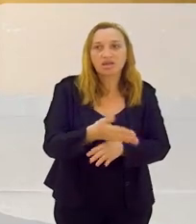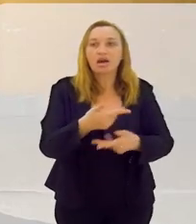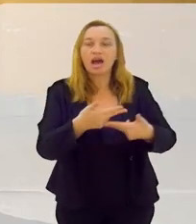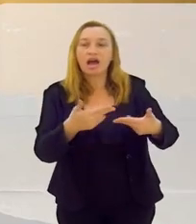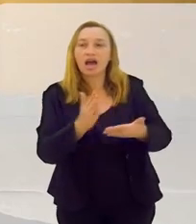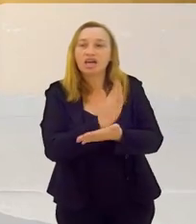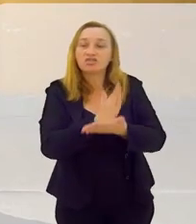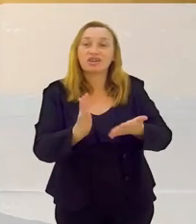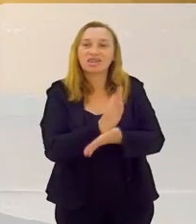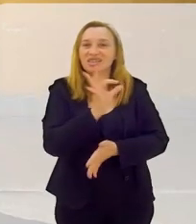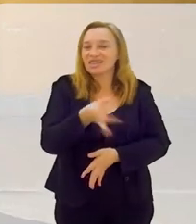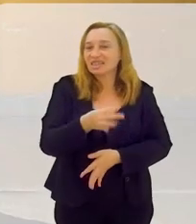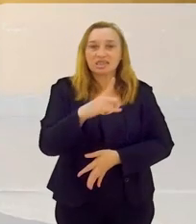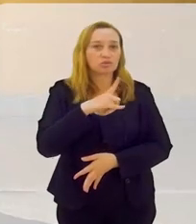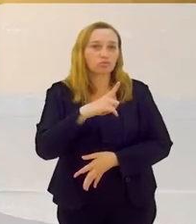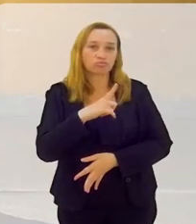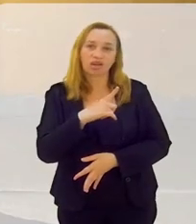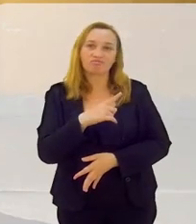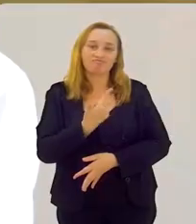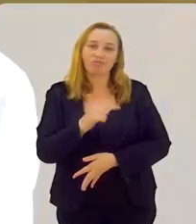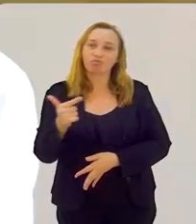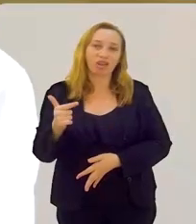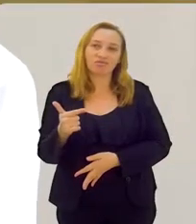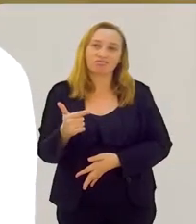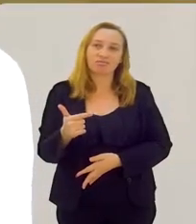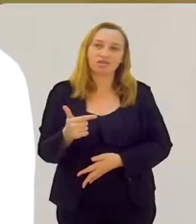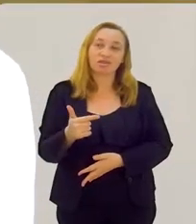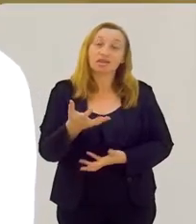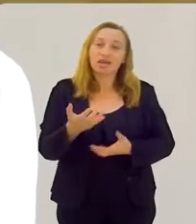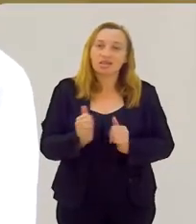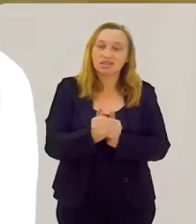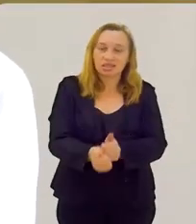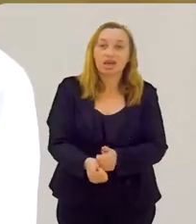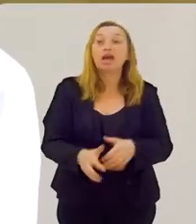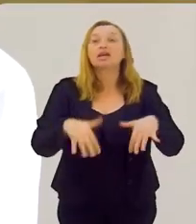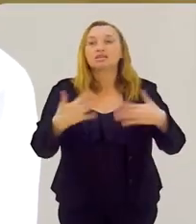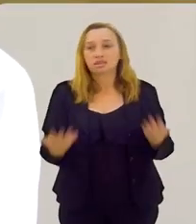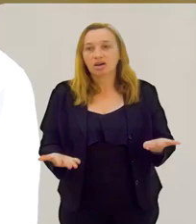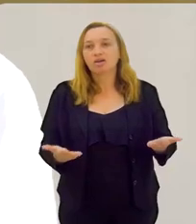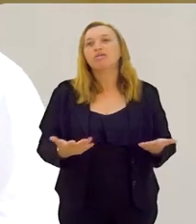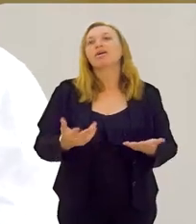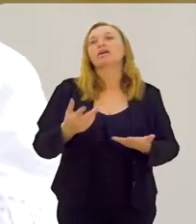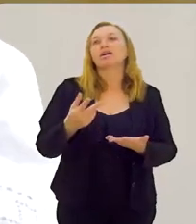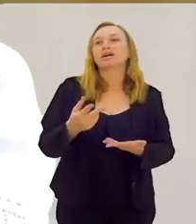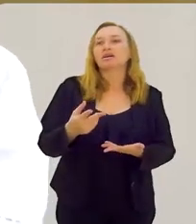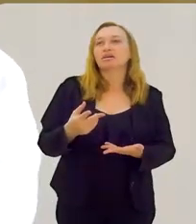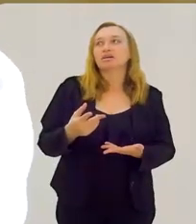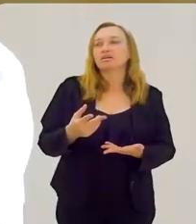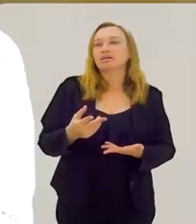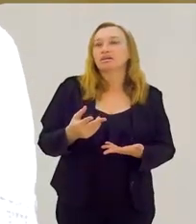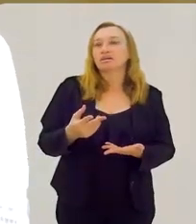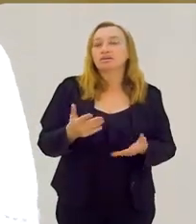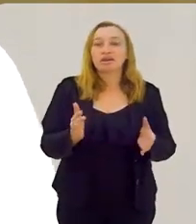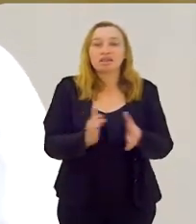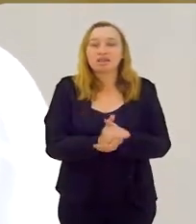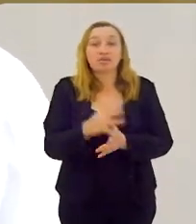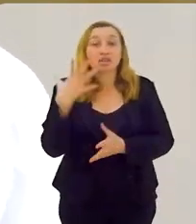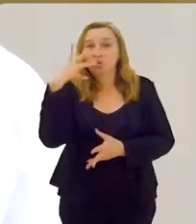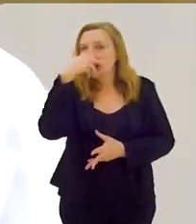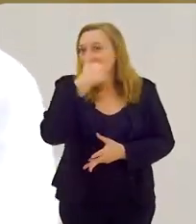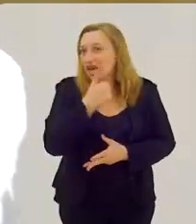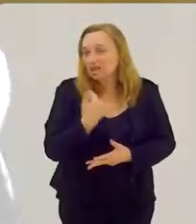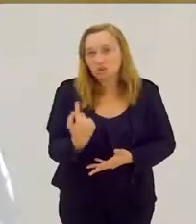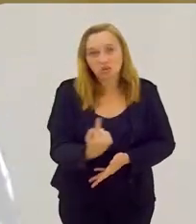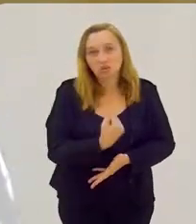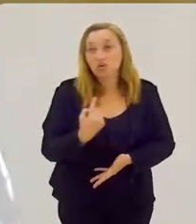entra, mas muitas das vezes ela não tem a certeza se é aquilo que ela quer seguir. Então, ela ainda vai... Nosso casamento